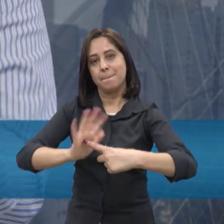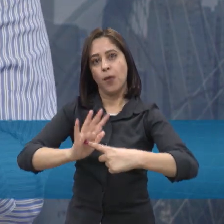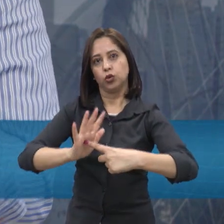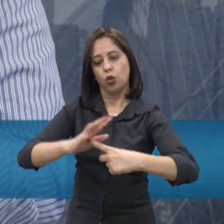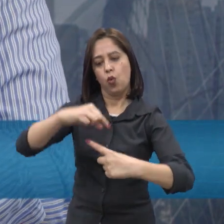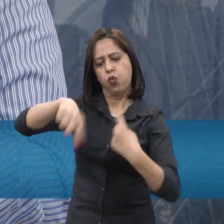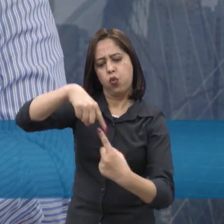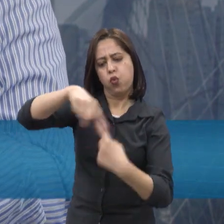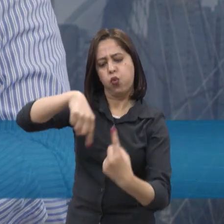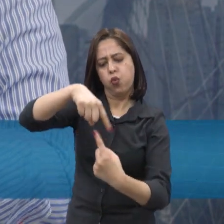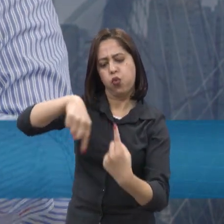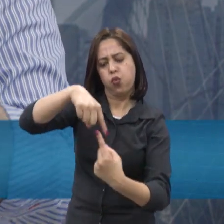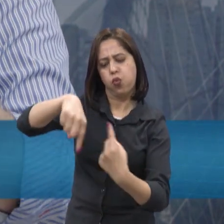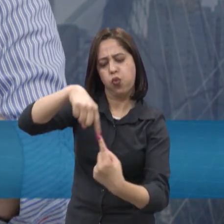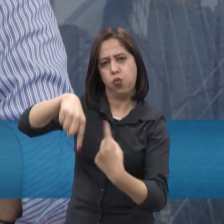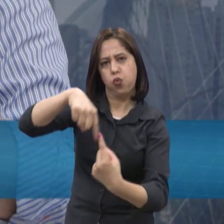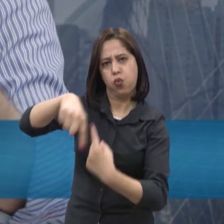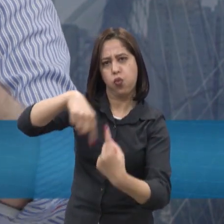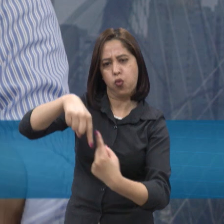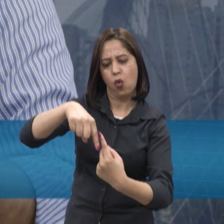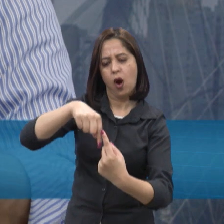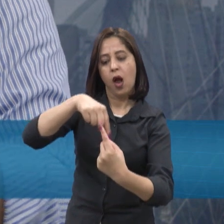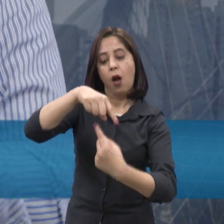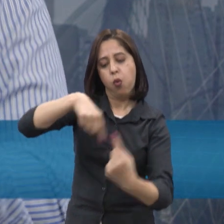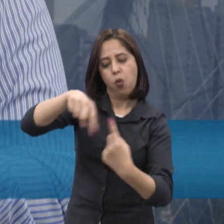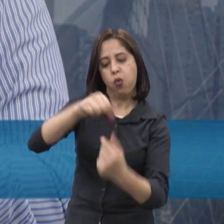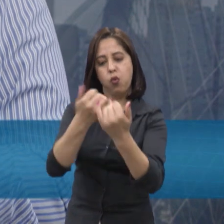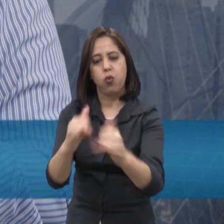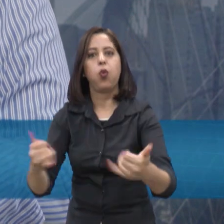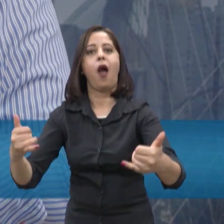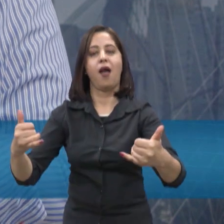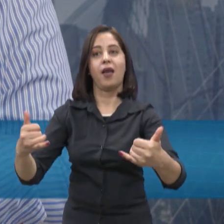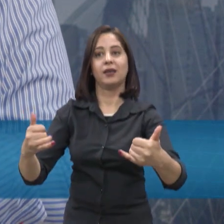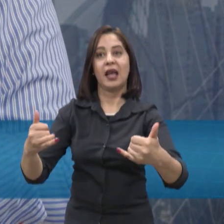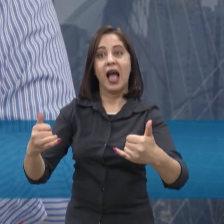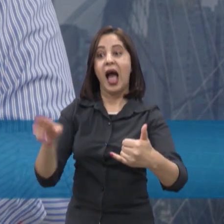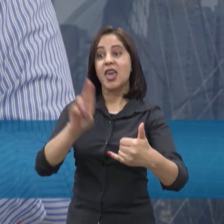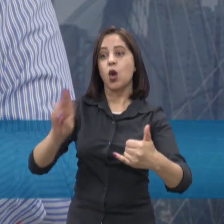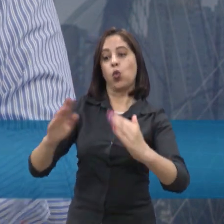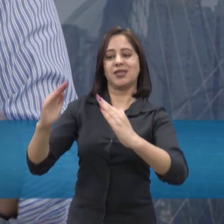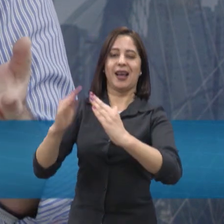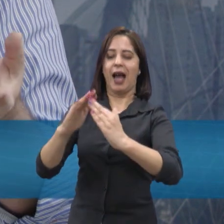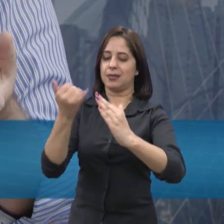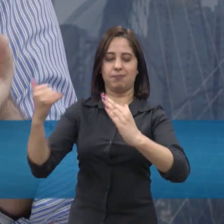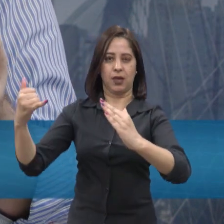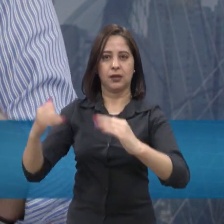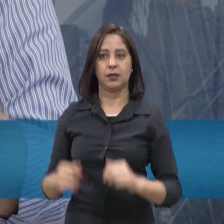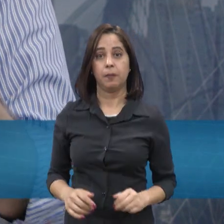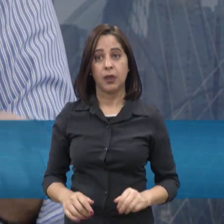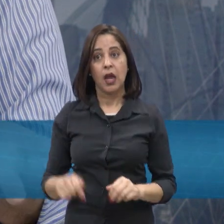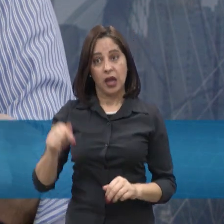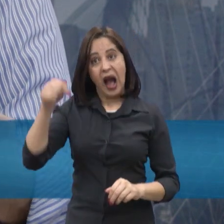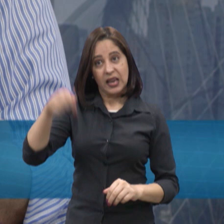e essa turbina rodar um gerador elétrico que vai gerar a energia elétrica que a gente usa. Então, a gente tem bastante esse